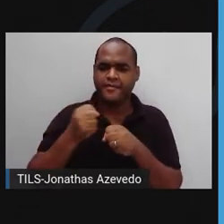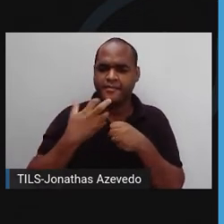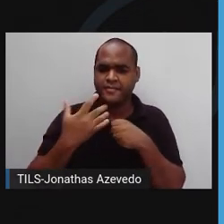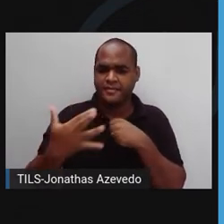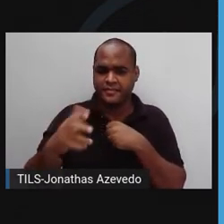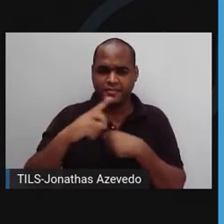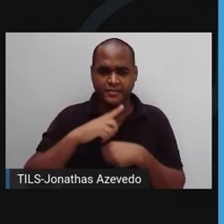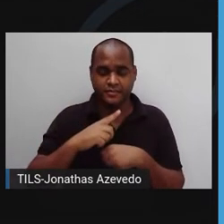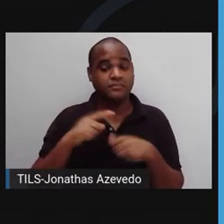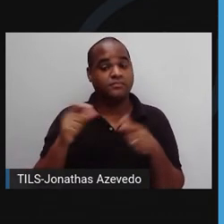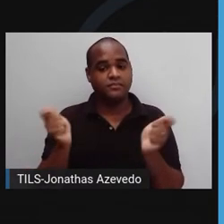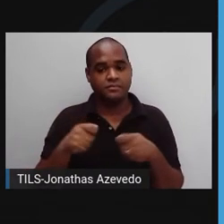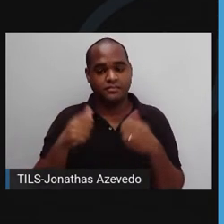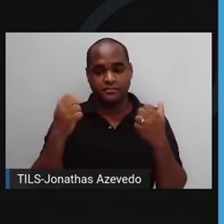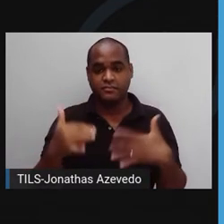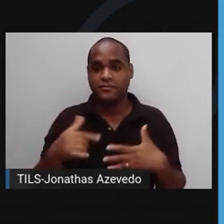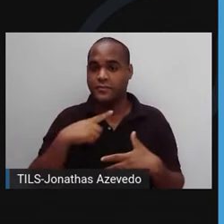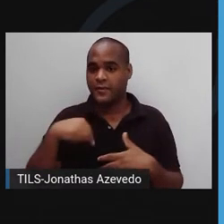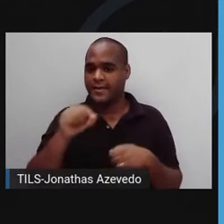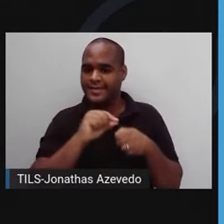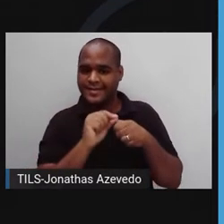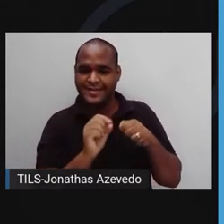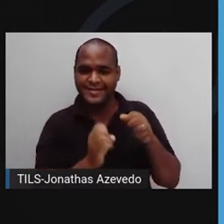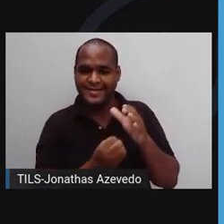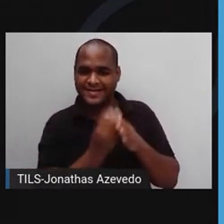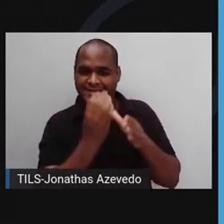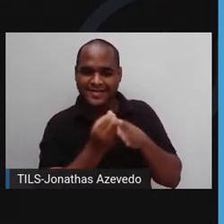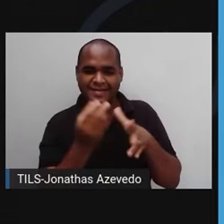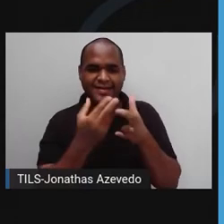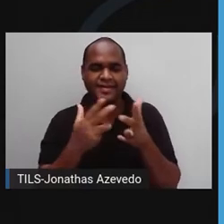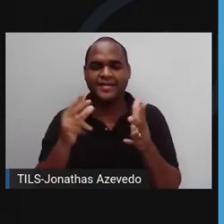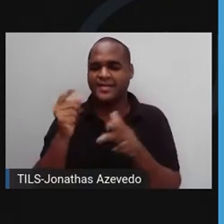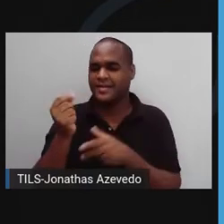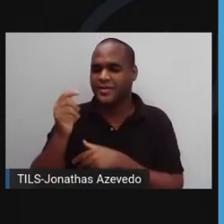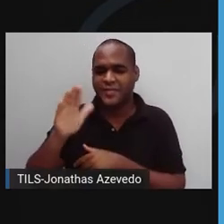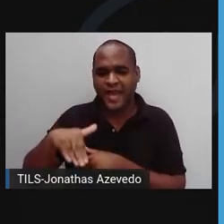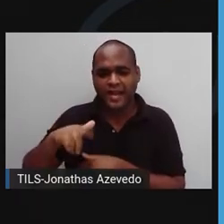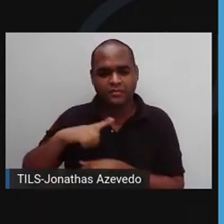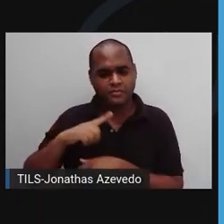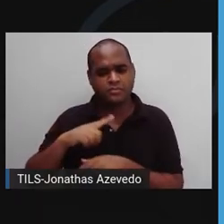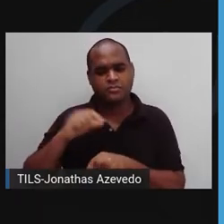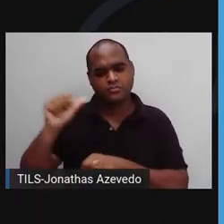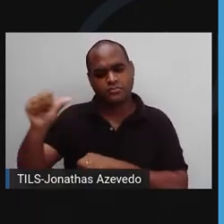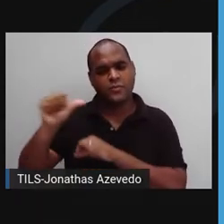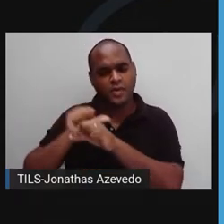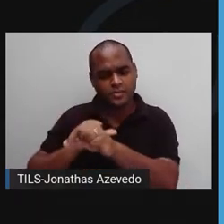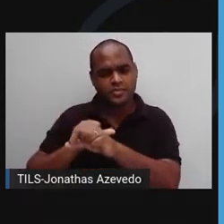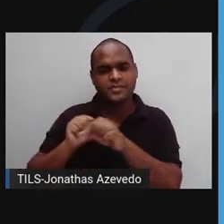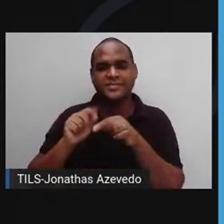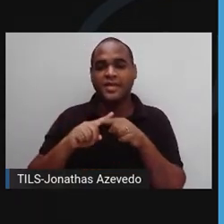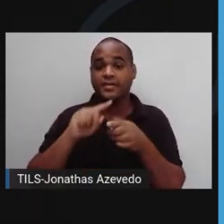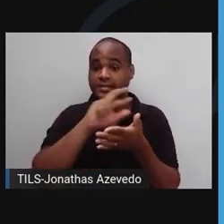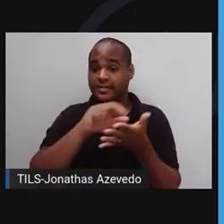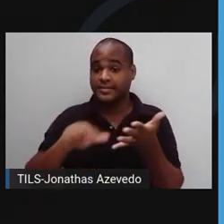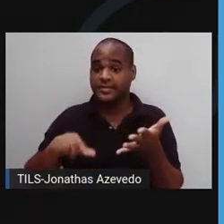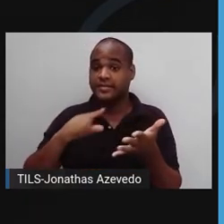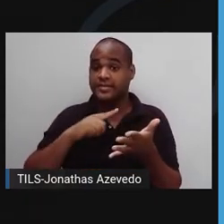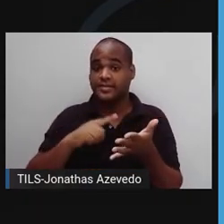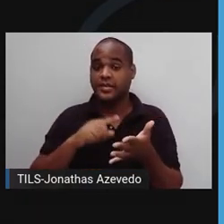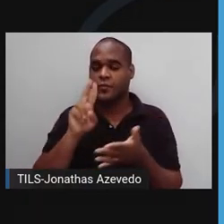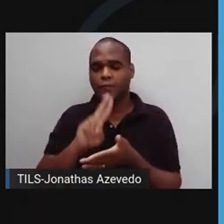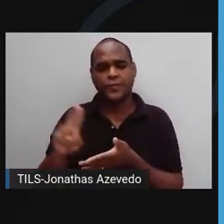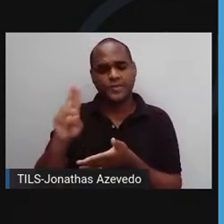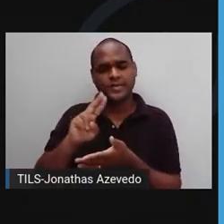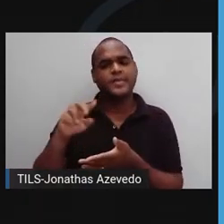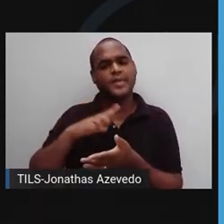alguns segundos. Nós produzimos toneladas de plástico justamente porque ele é barato, durável e descartável. Mas as características que o torna tão útil para nós também